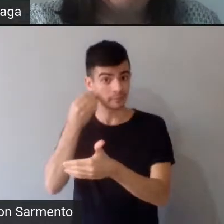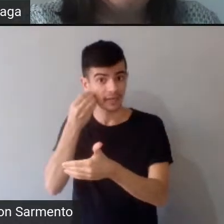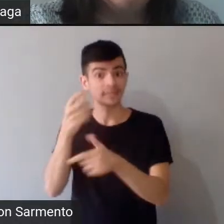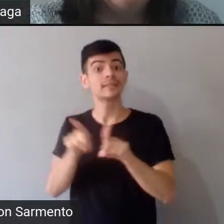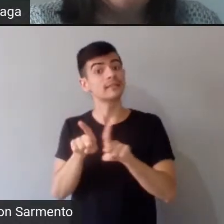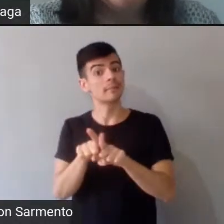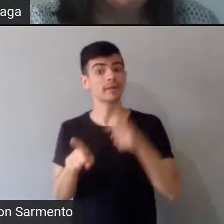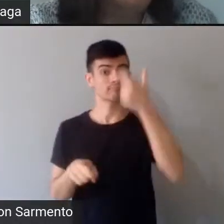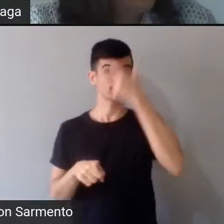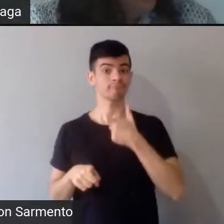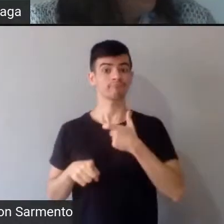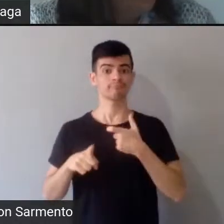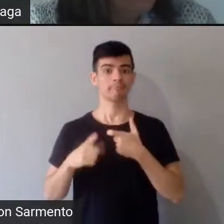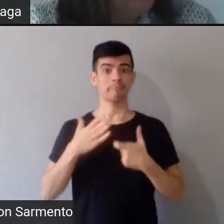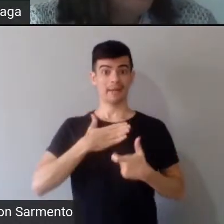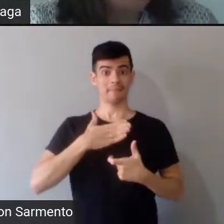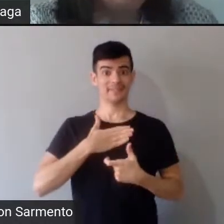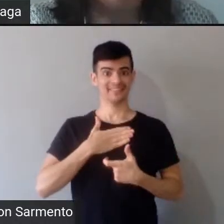pessoa, né,